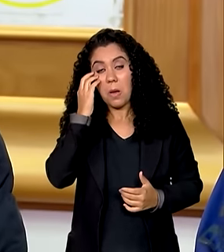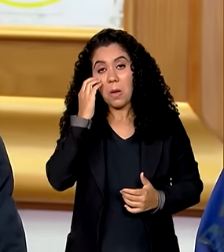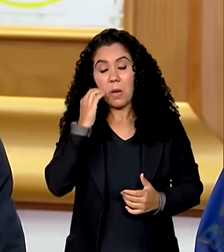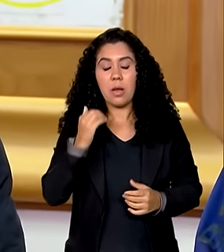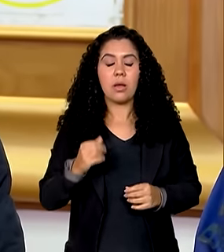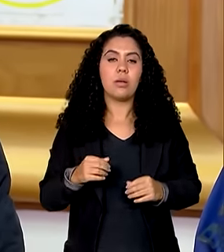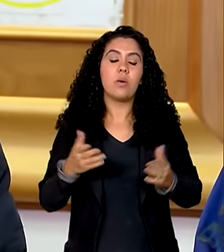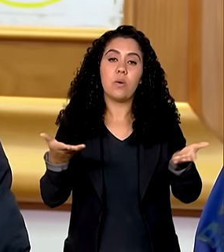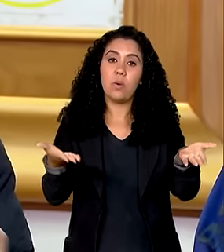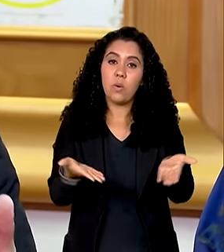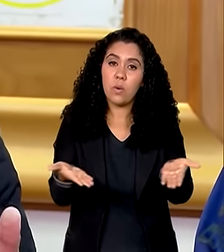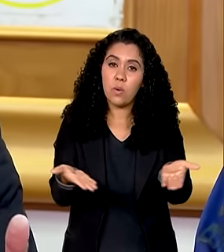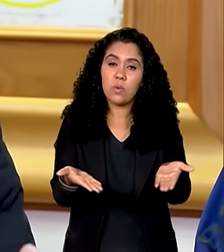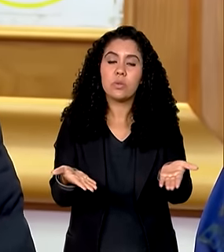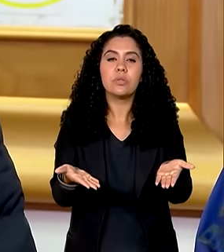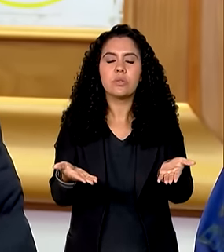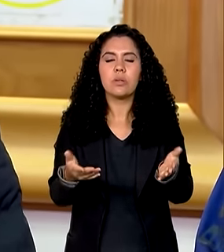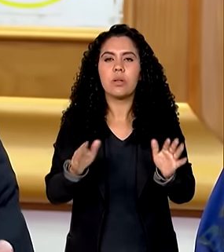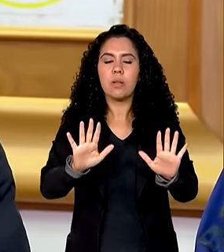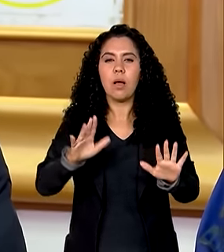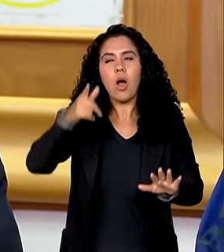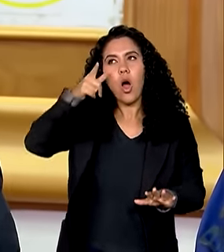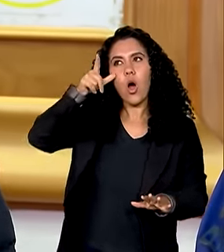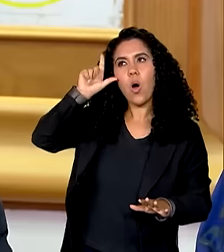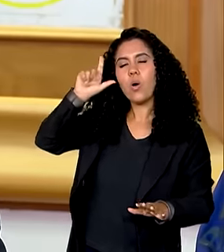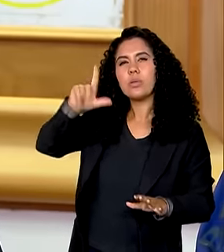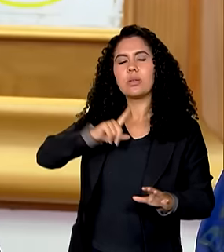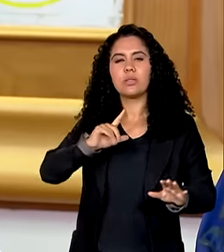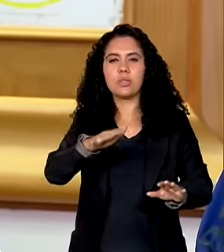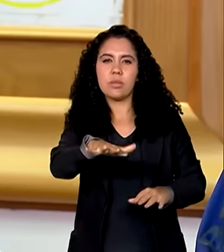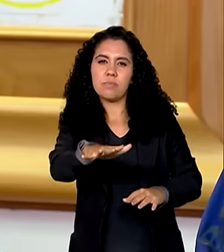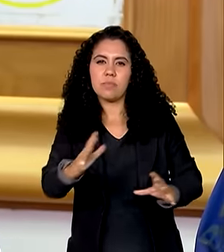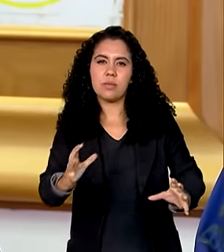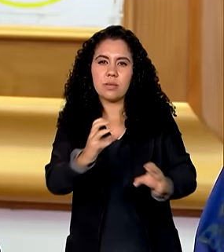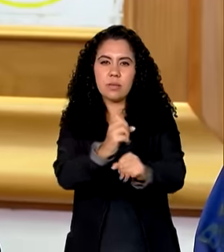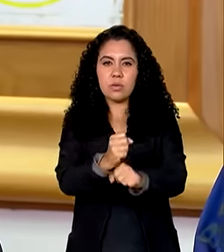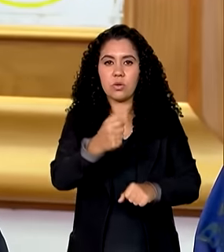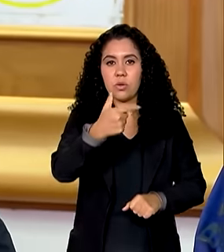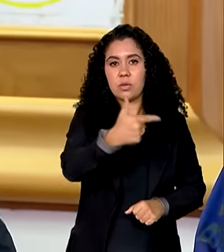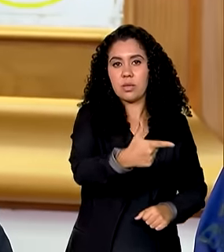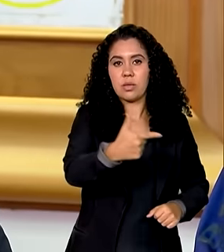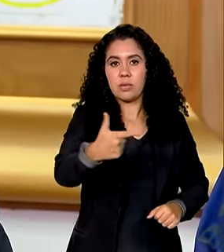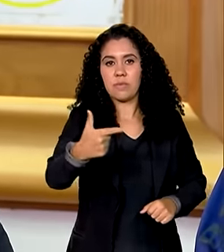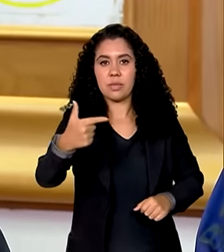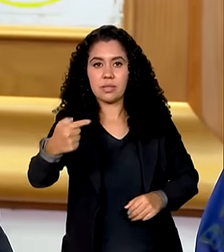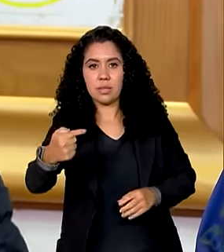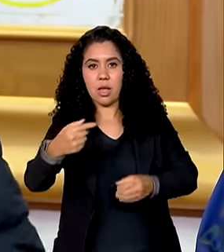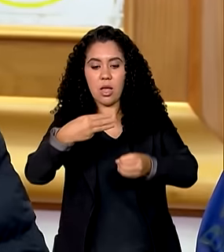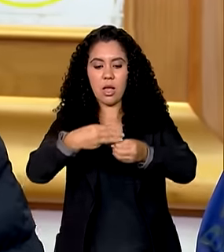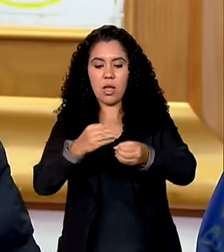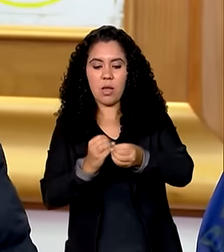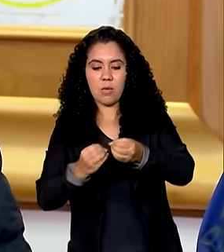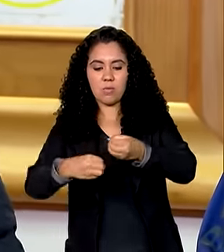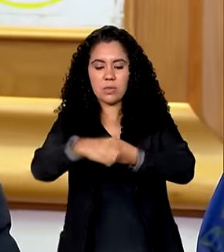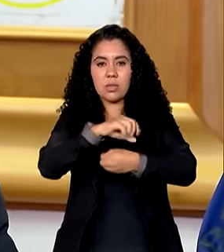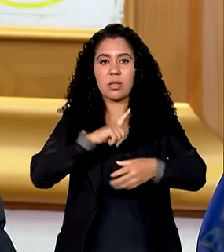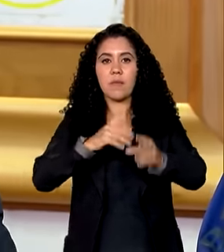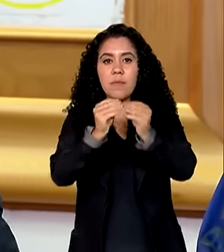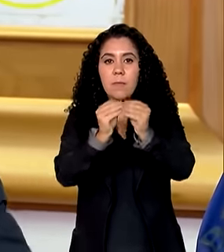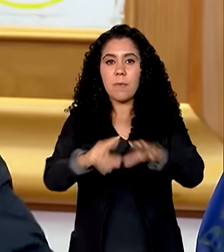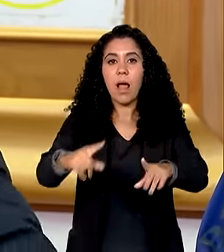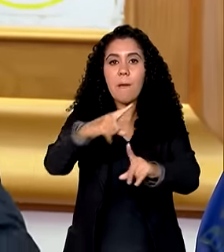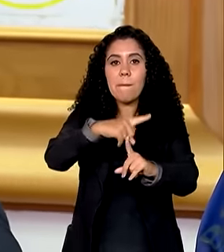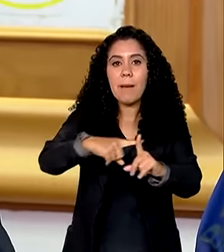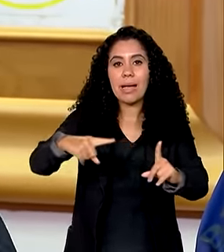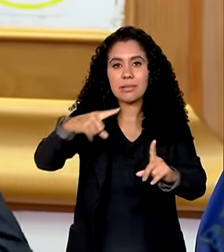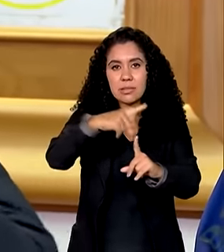hoje ontem nós tínhamos cerca de 227 municípios com afetação parcial ou